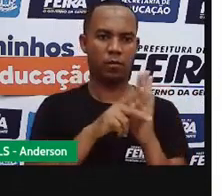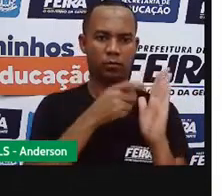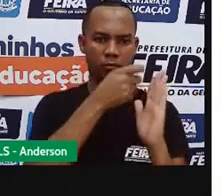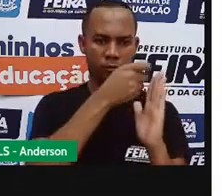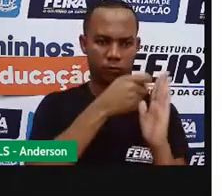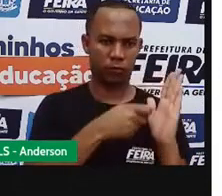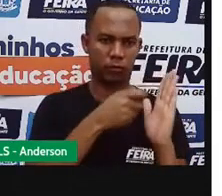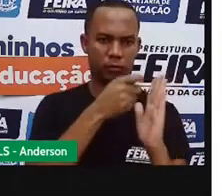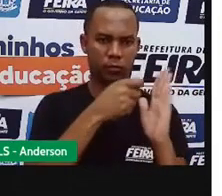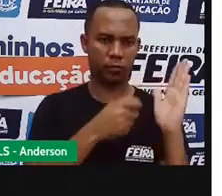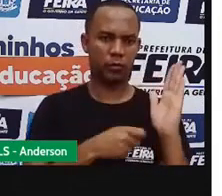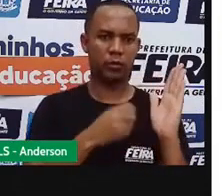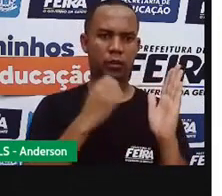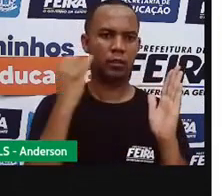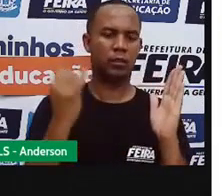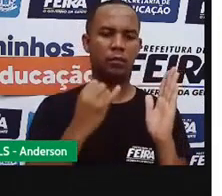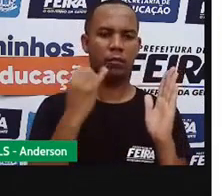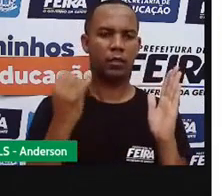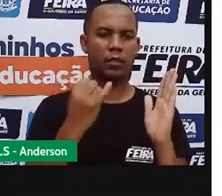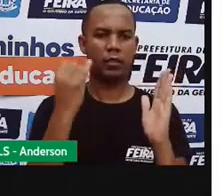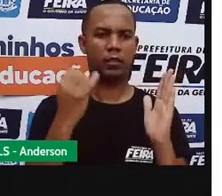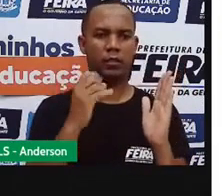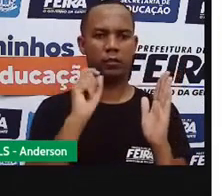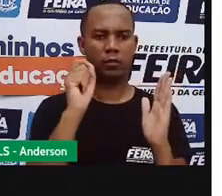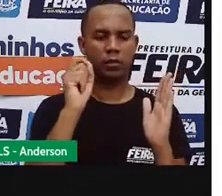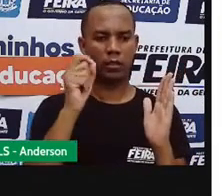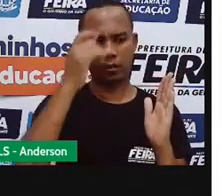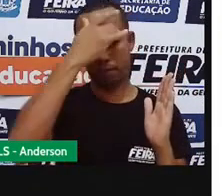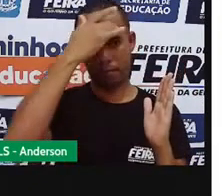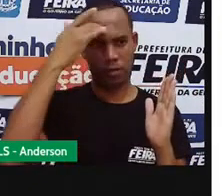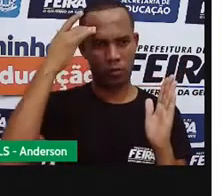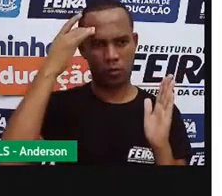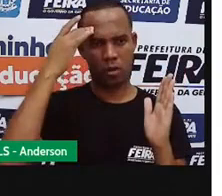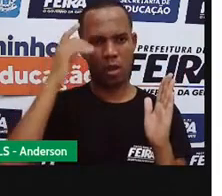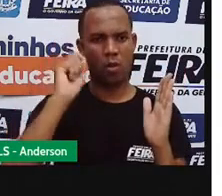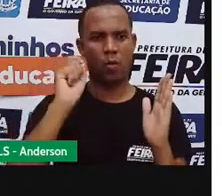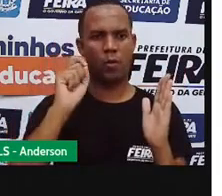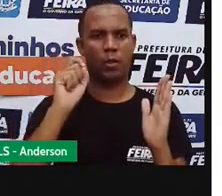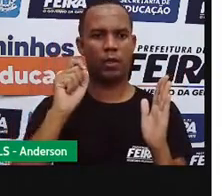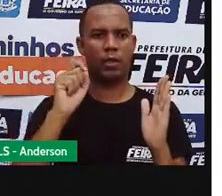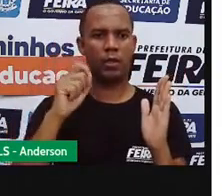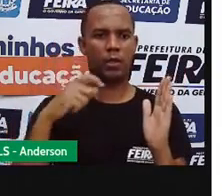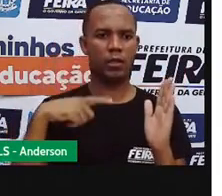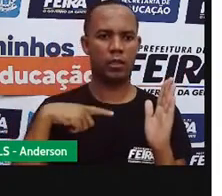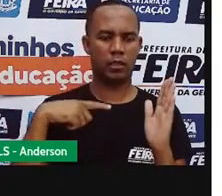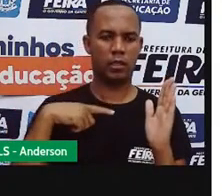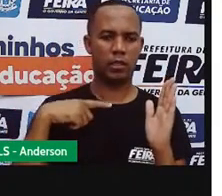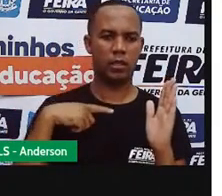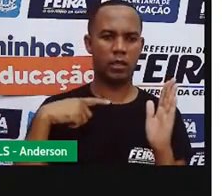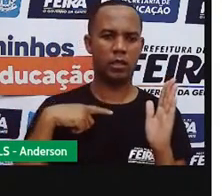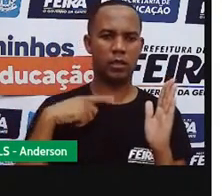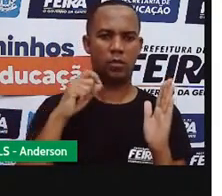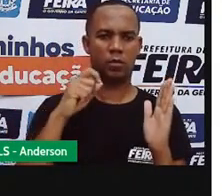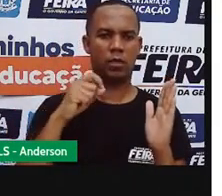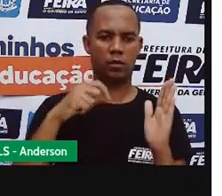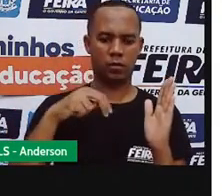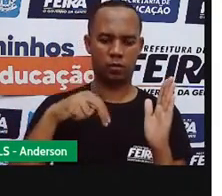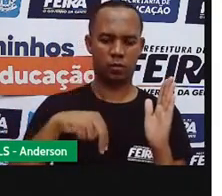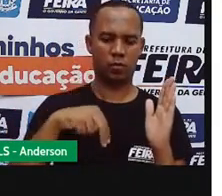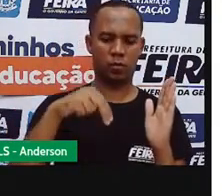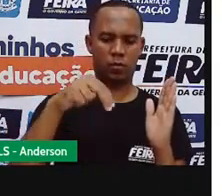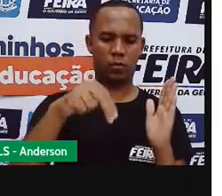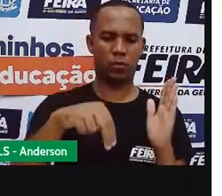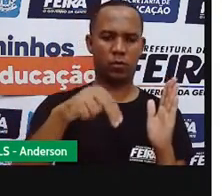O importante é que a pessoa que ficar segurando o papel, tem que ficar três passos